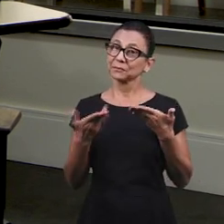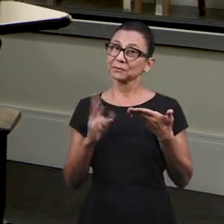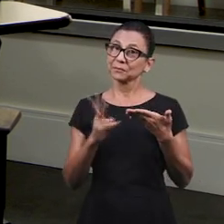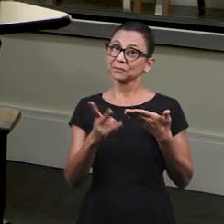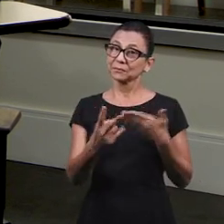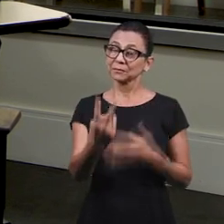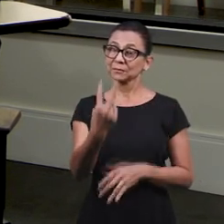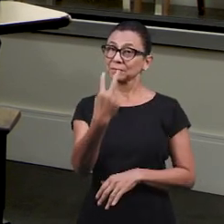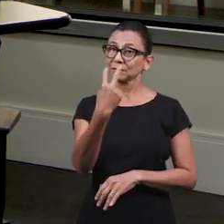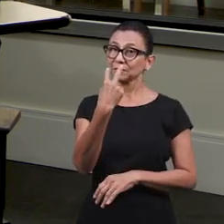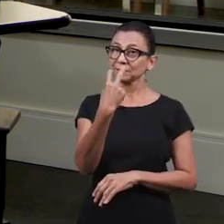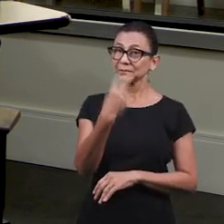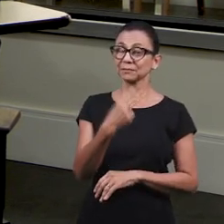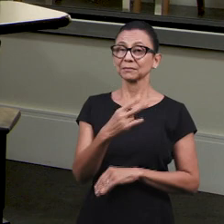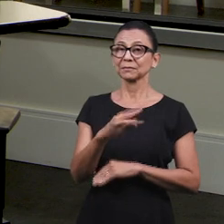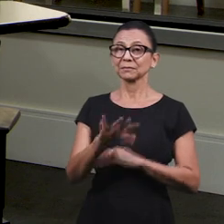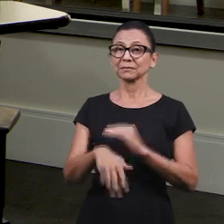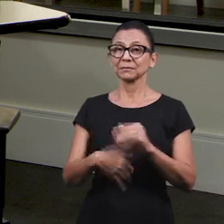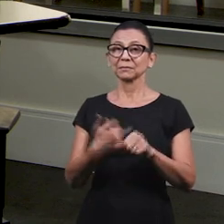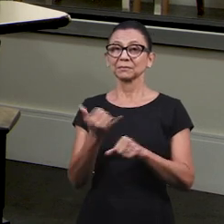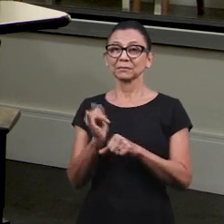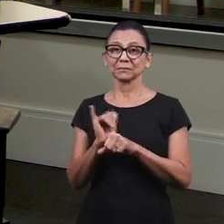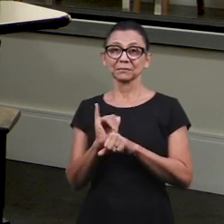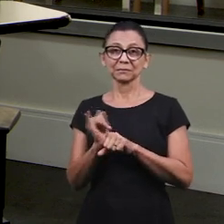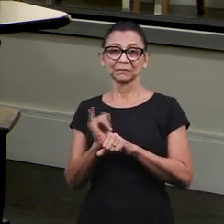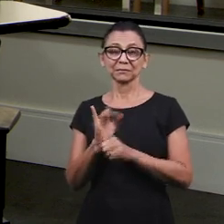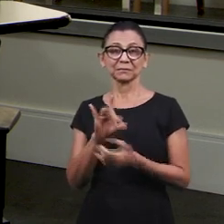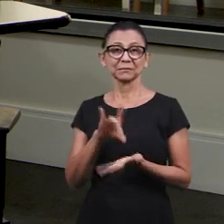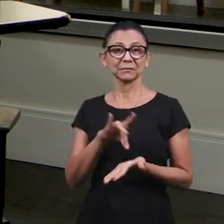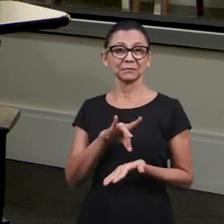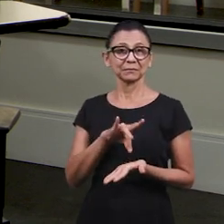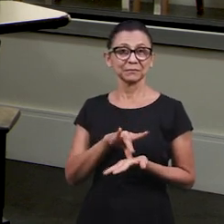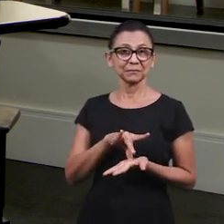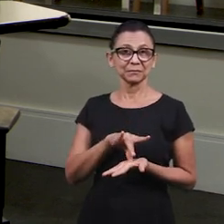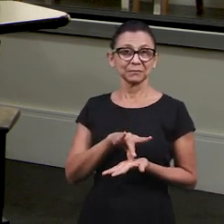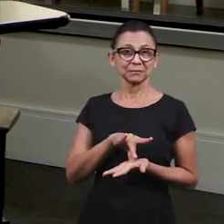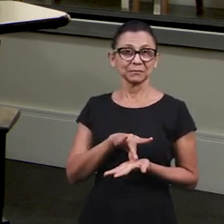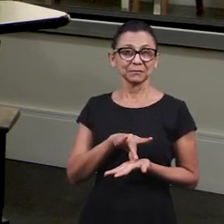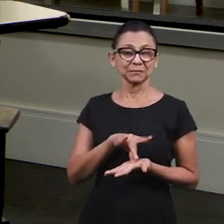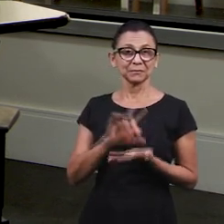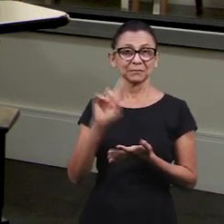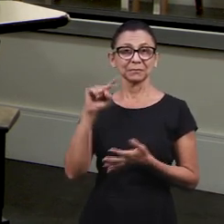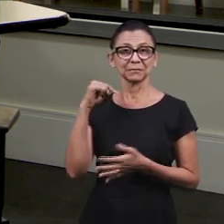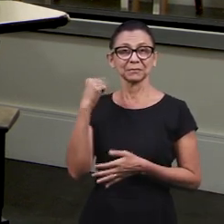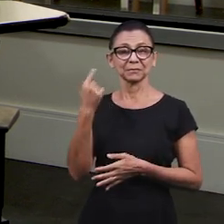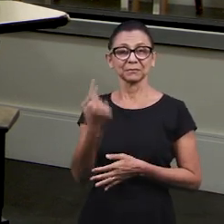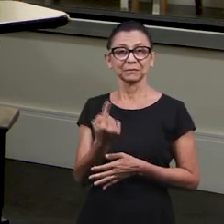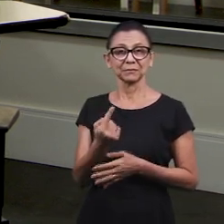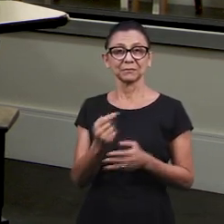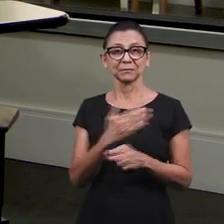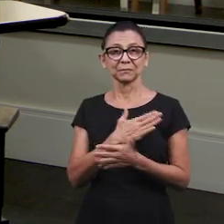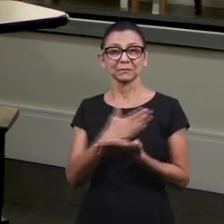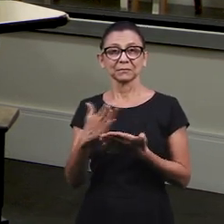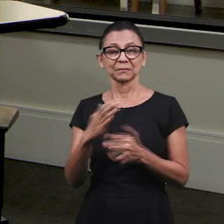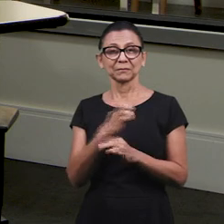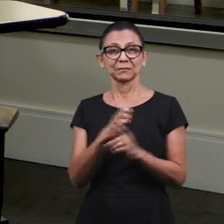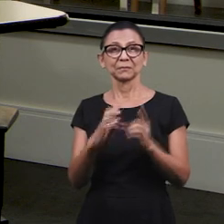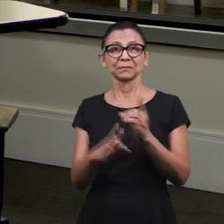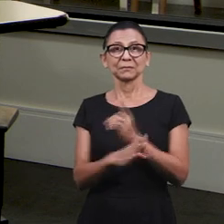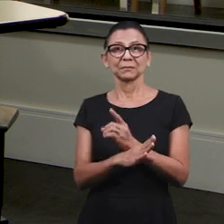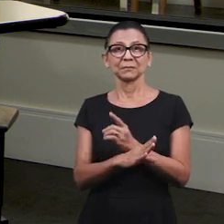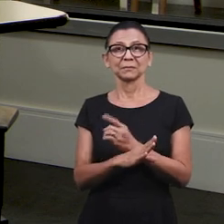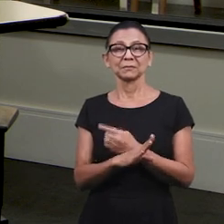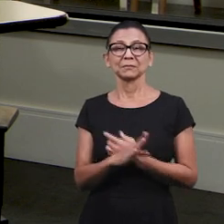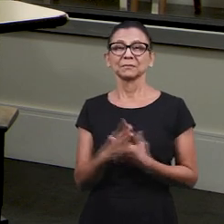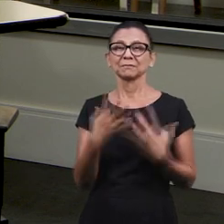E eu quero te convidar para permanecer conosco no nosso canal oficial do YouTube, porque daqui a pouco, às 10 horas, iniciaremos a Escola Bíblica